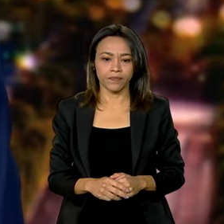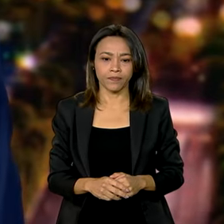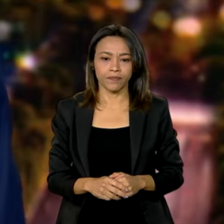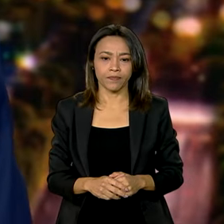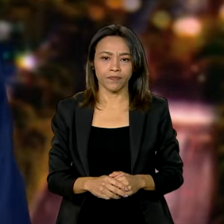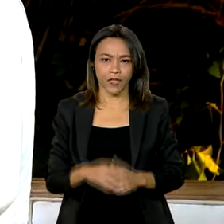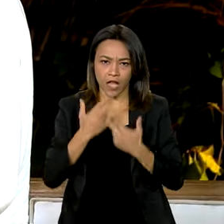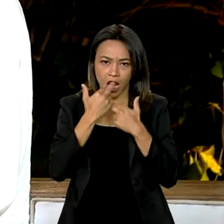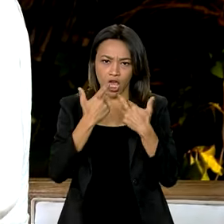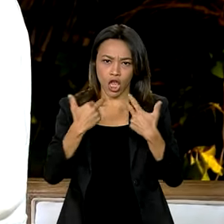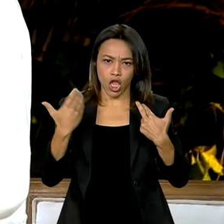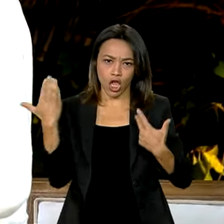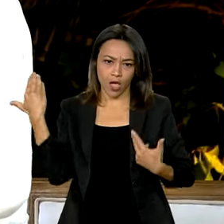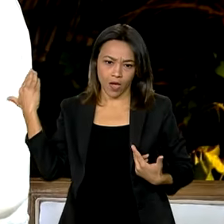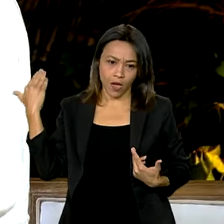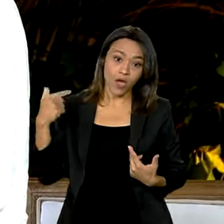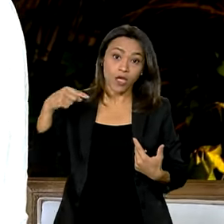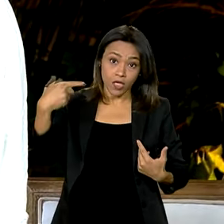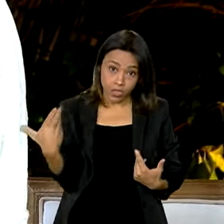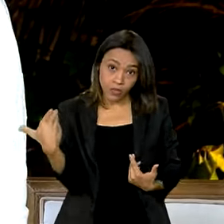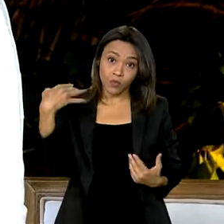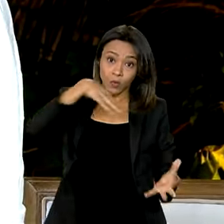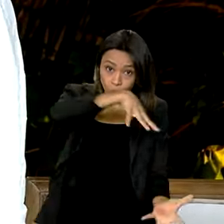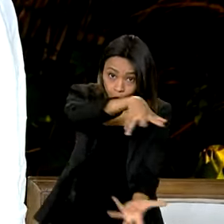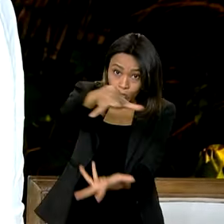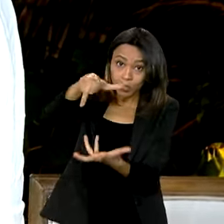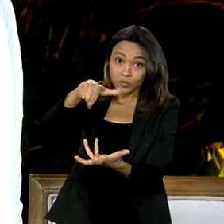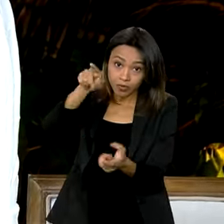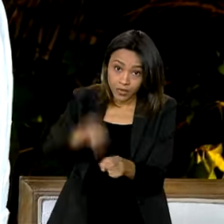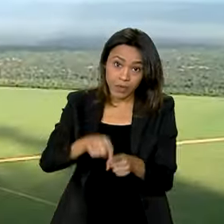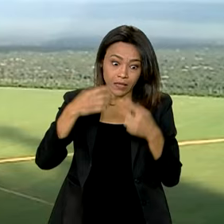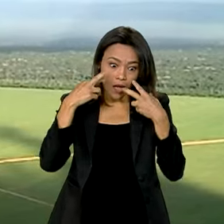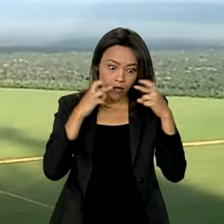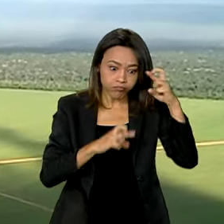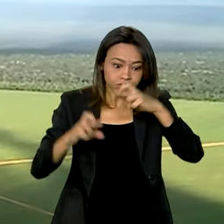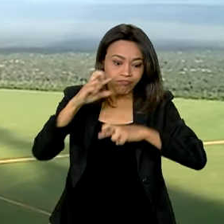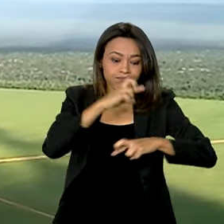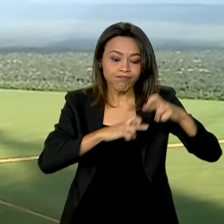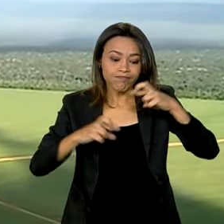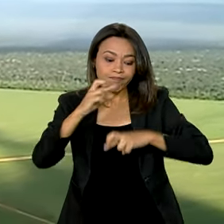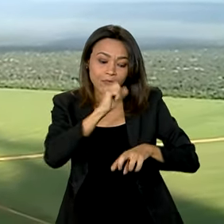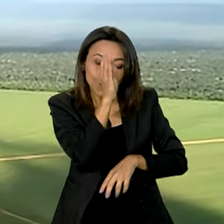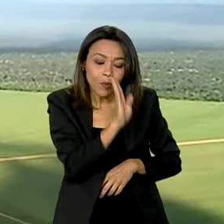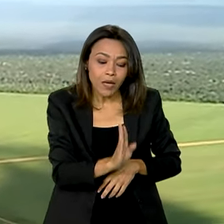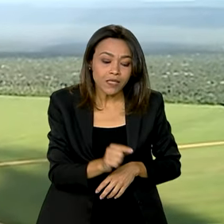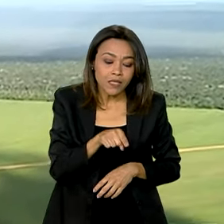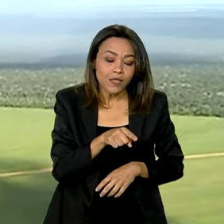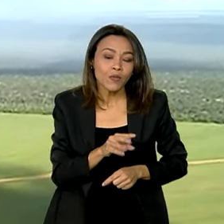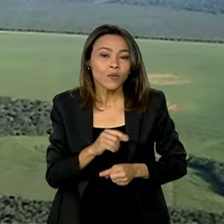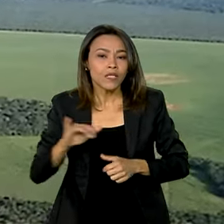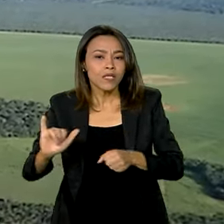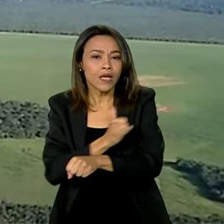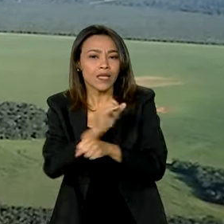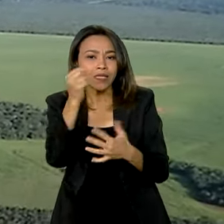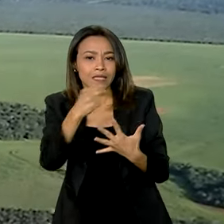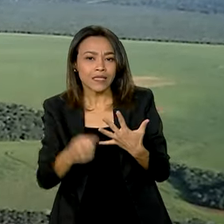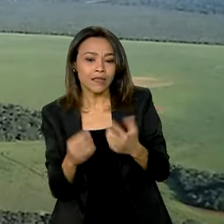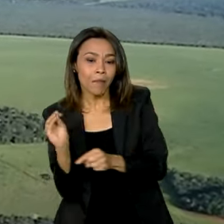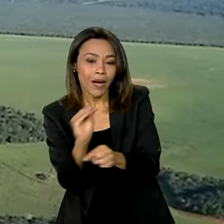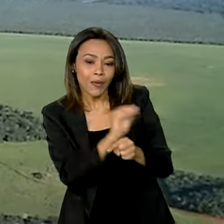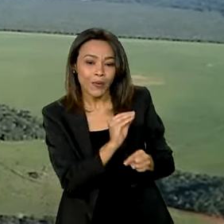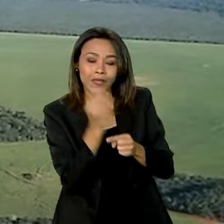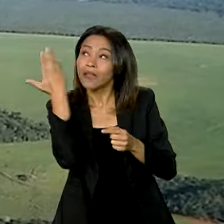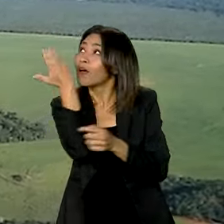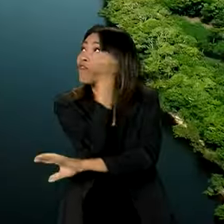E com isso, o mundo também está de olho no Brasil e nas ações de preservação da maior floresta